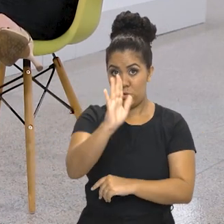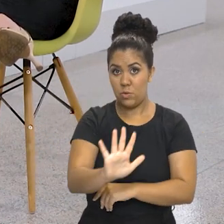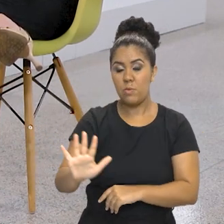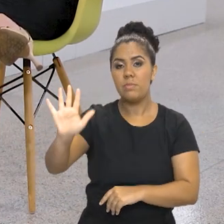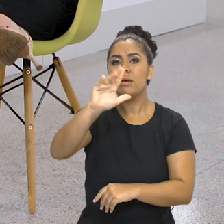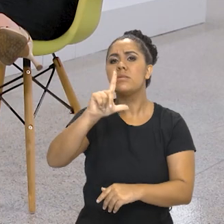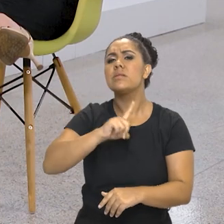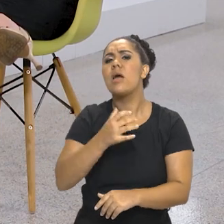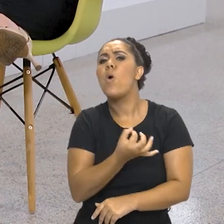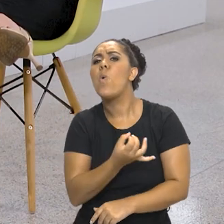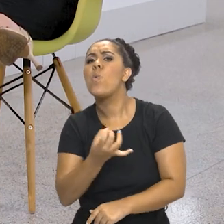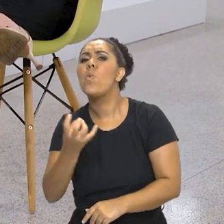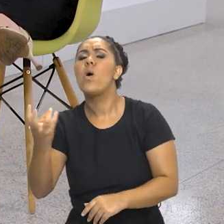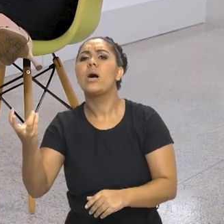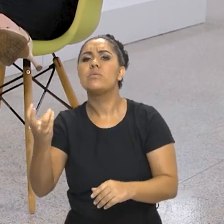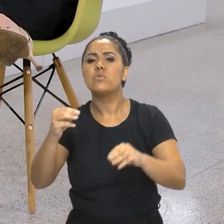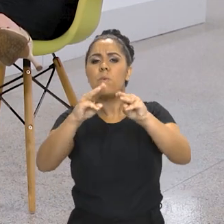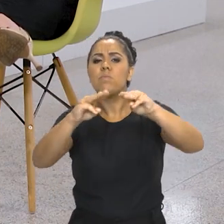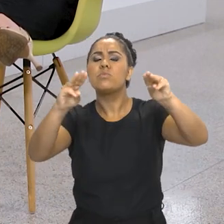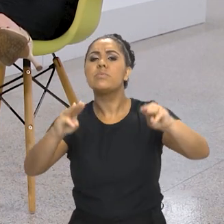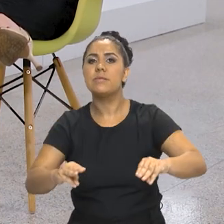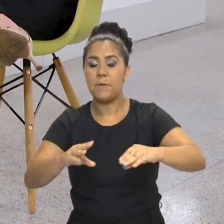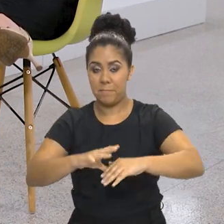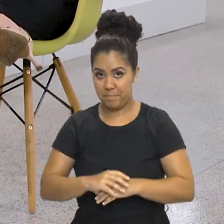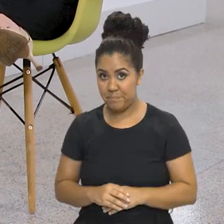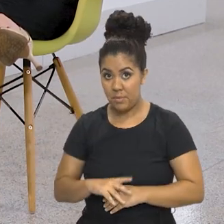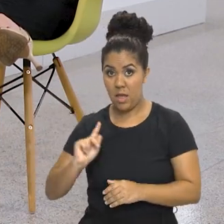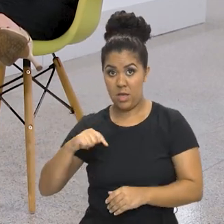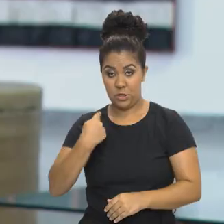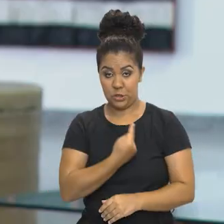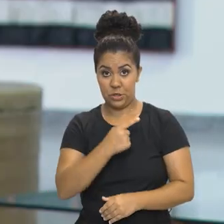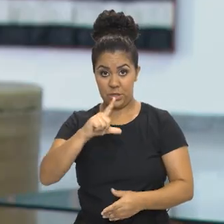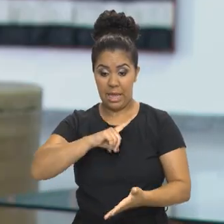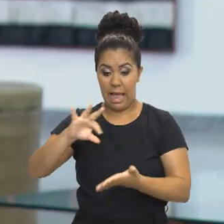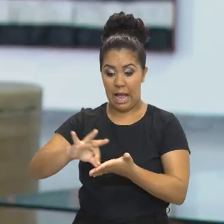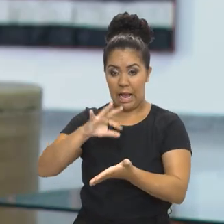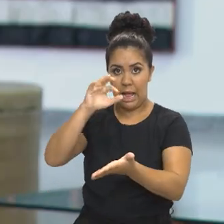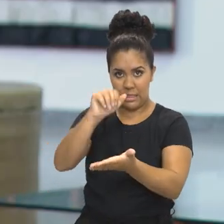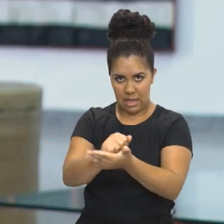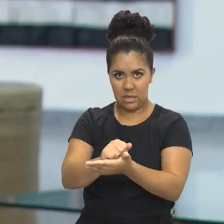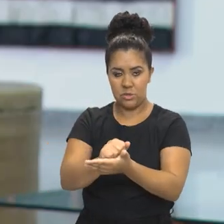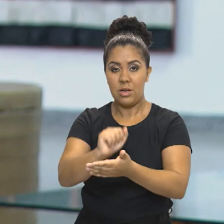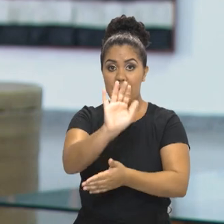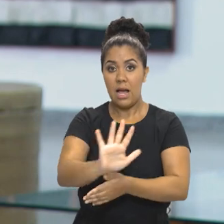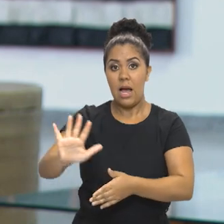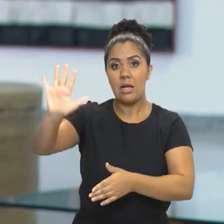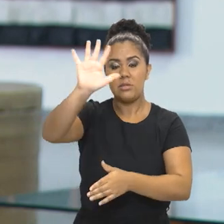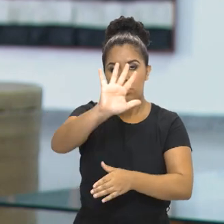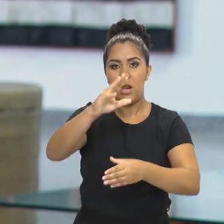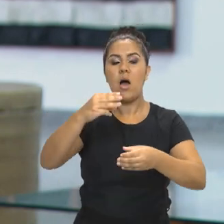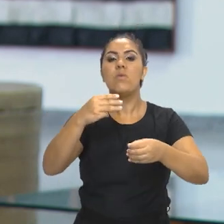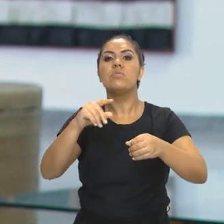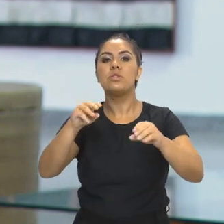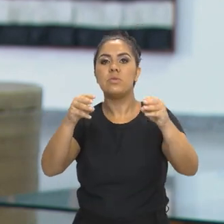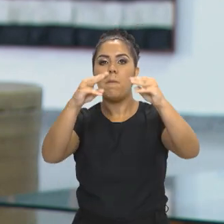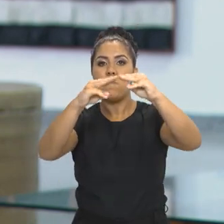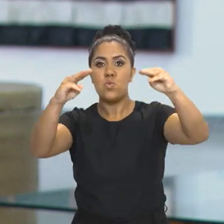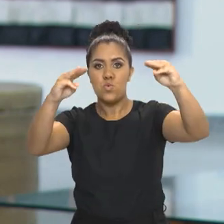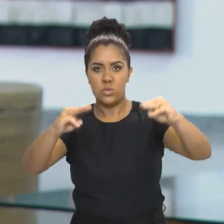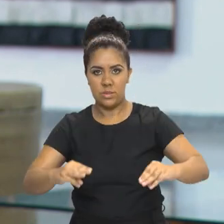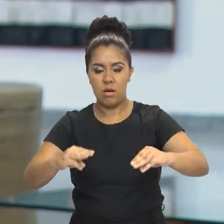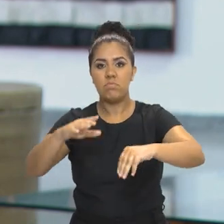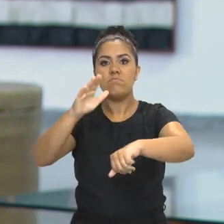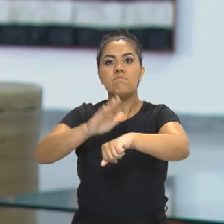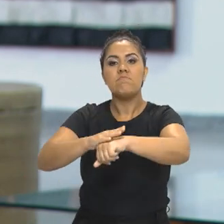hoje existem quantos museus? Hoje a gente tem no Cadastro Nacional de Museus, que é uma plataforma que as próprias instituições